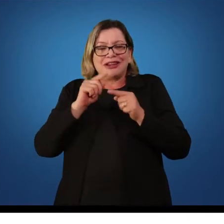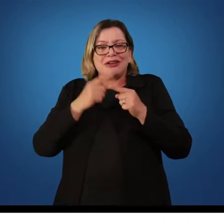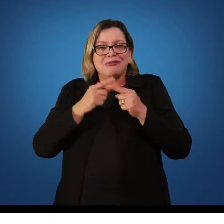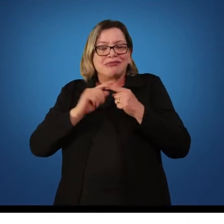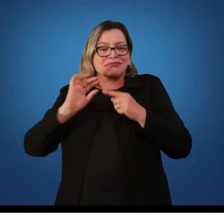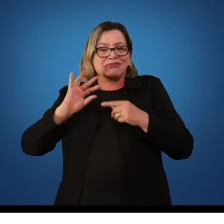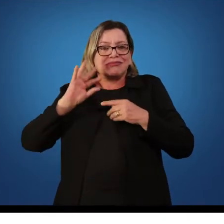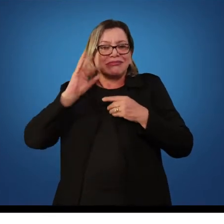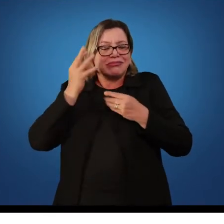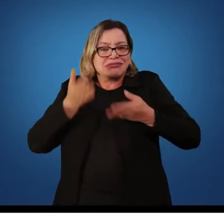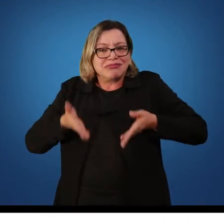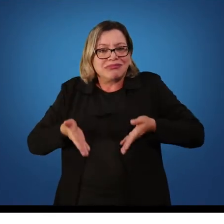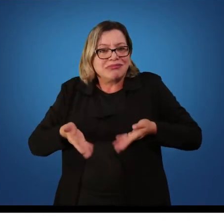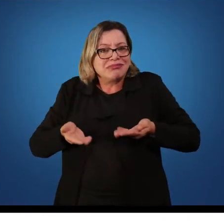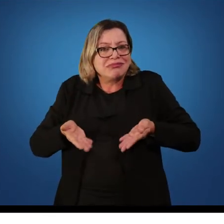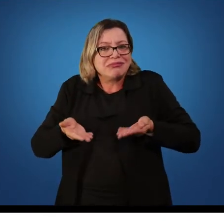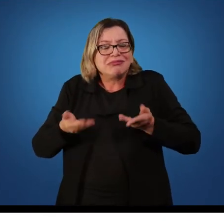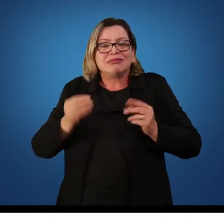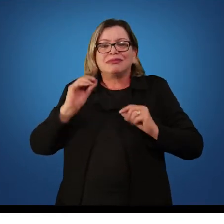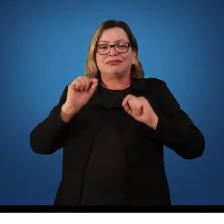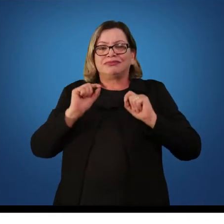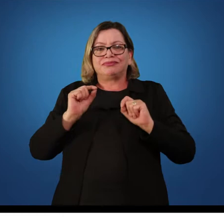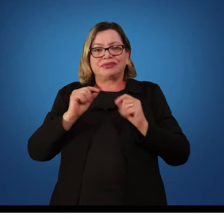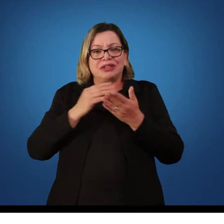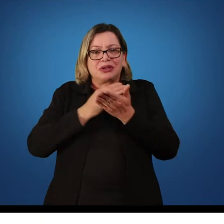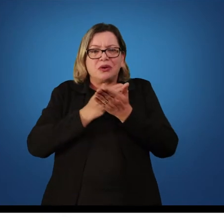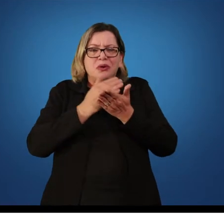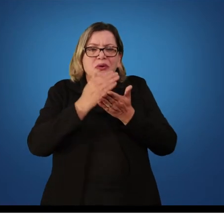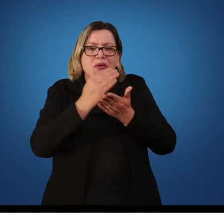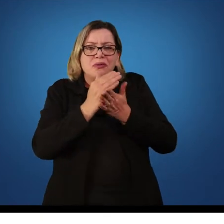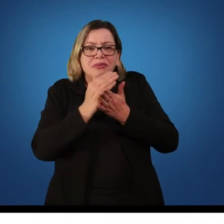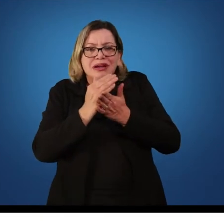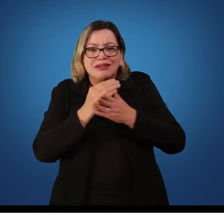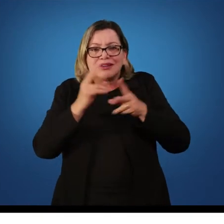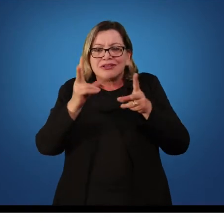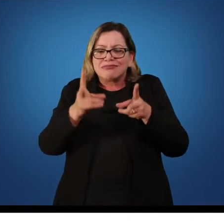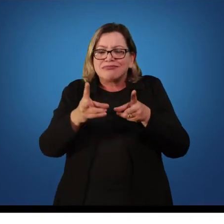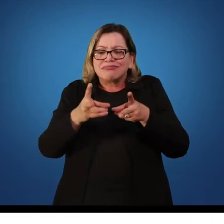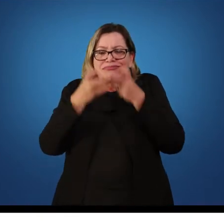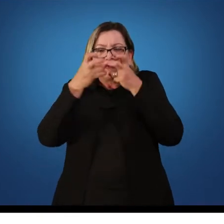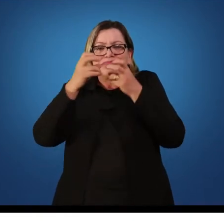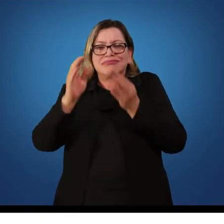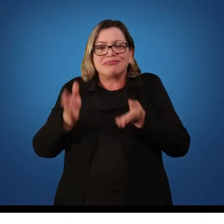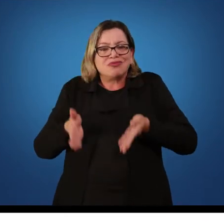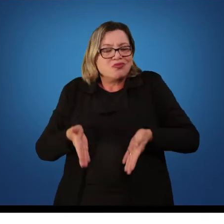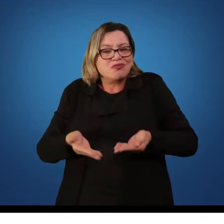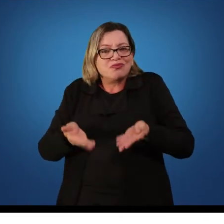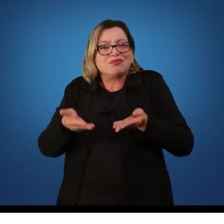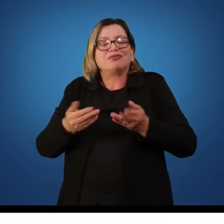de todo esse processo, que iniciou lá com a identificação do estímulo.